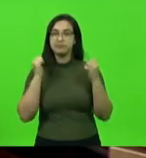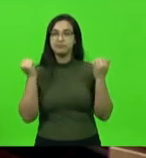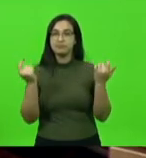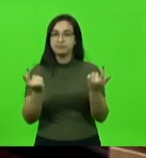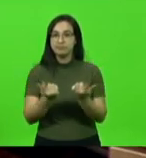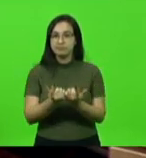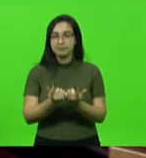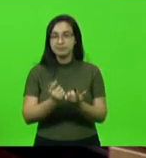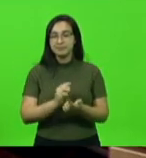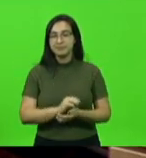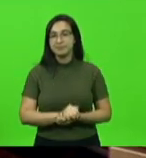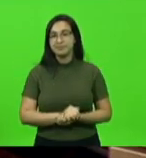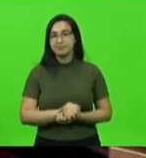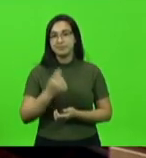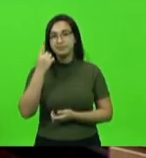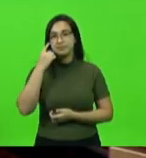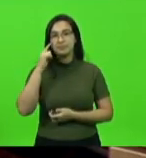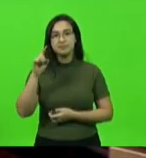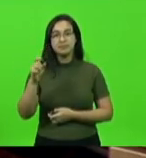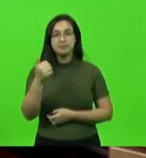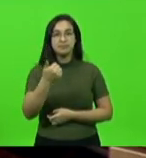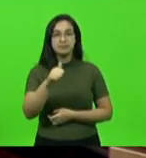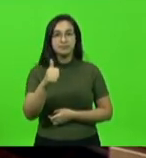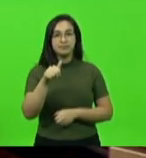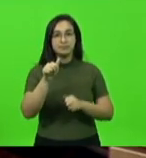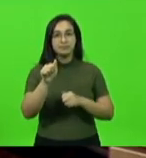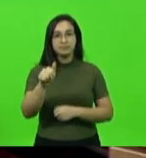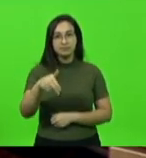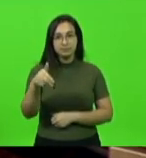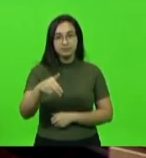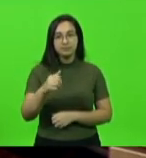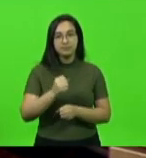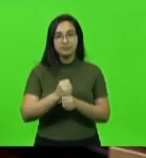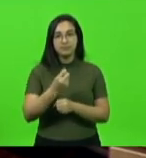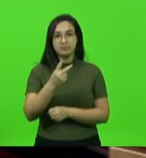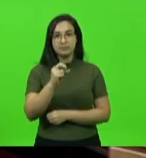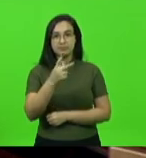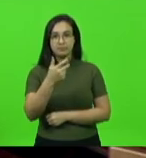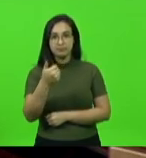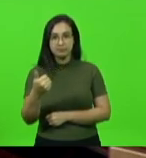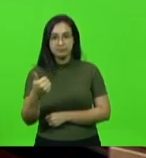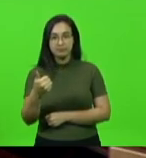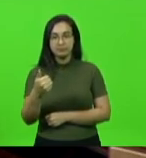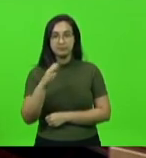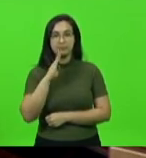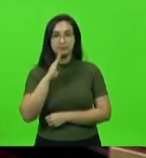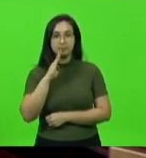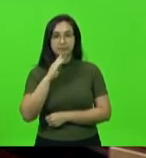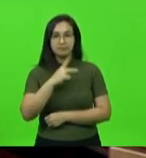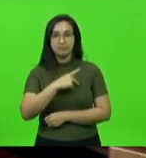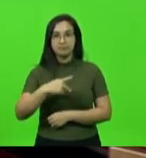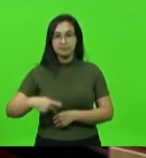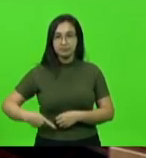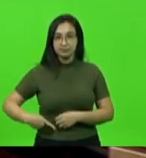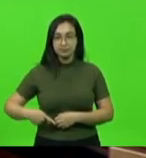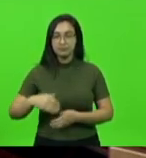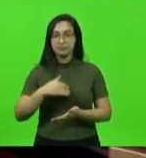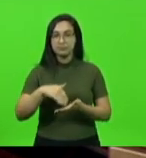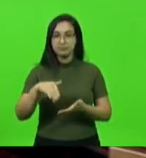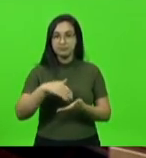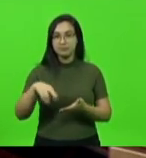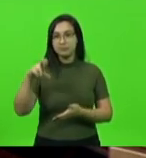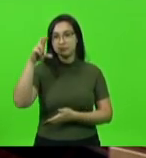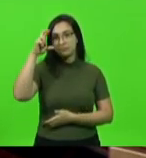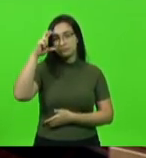Estado de Santa Catarina, realizada em 11 de novembro de 2021. Presidência, deputado Nilson Berlanda, secretarias, deputados Ricardo